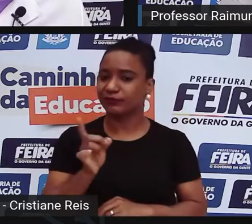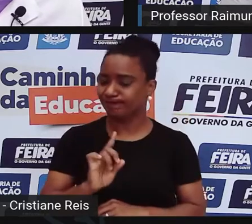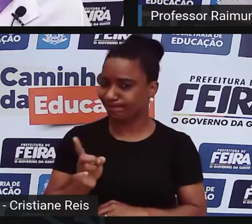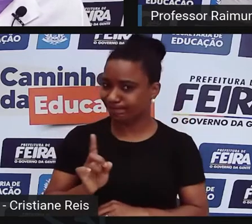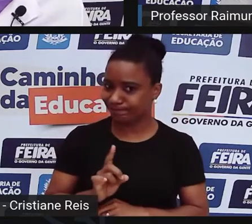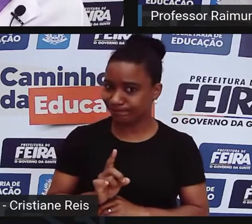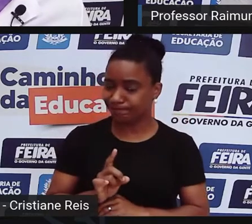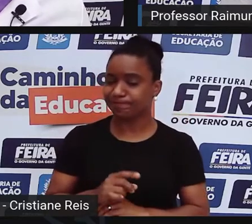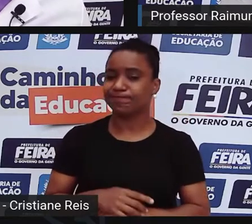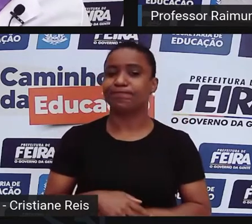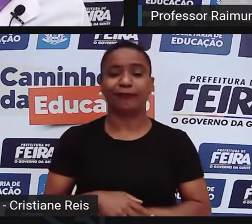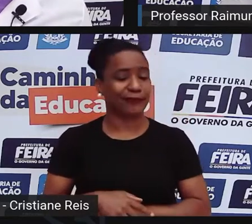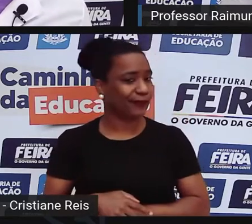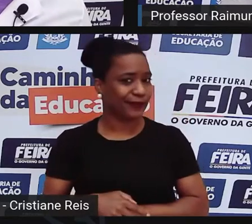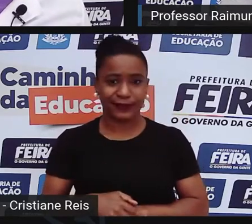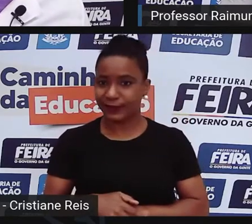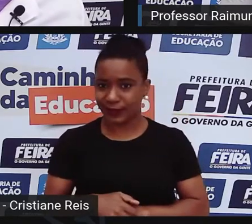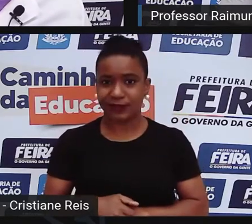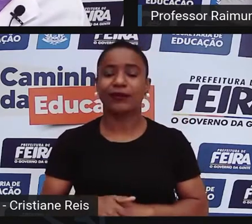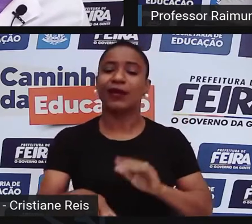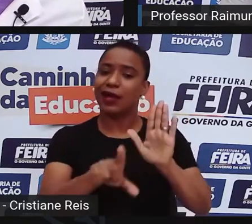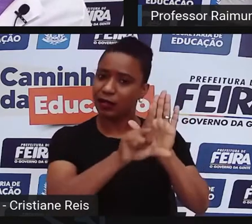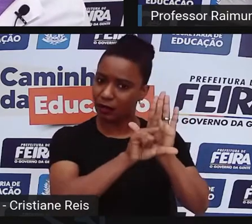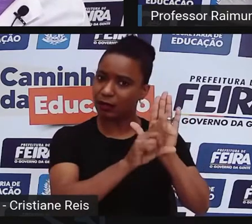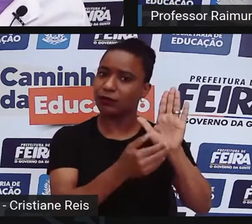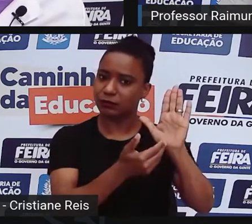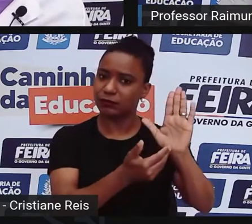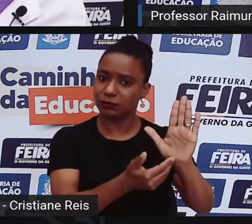todos, mudança teve.